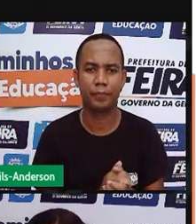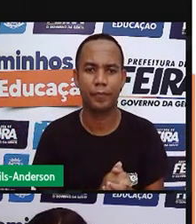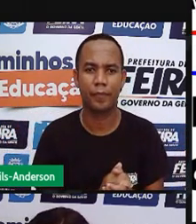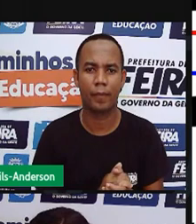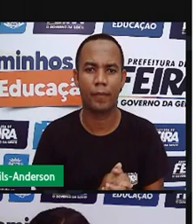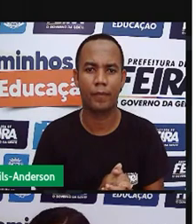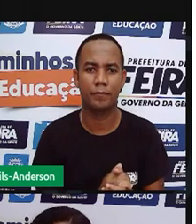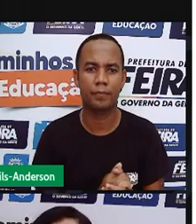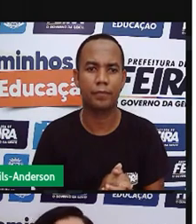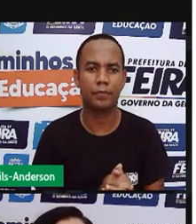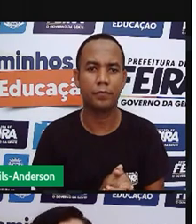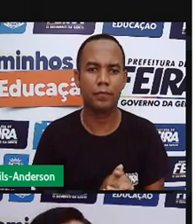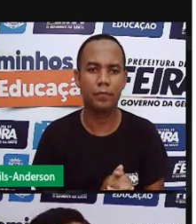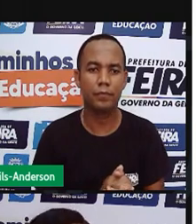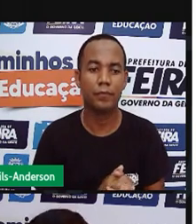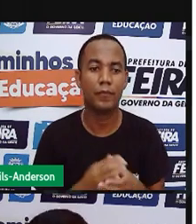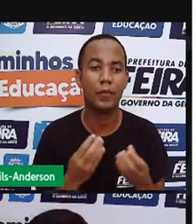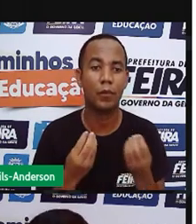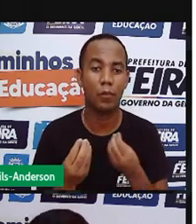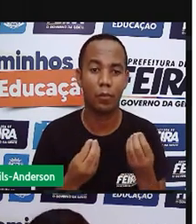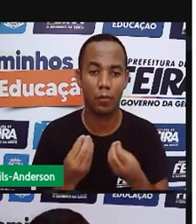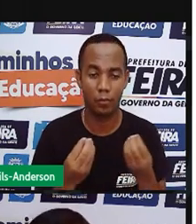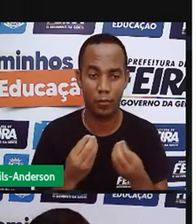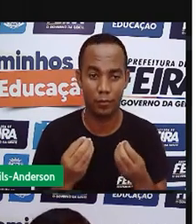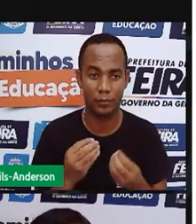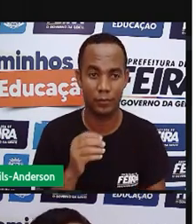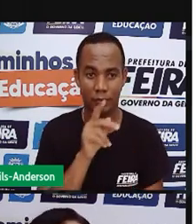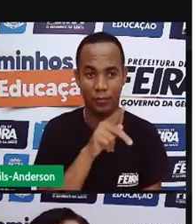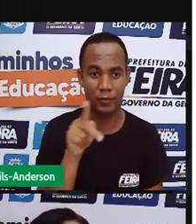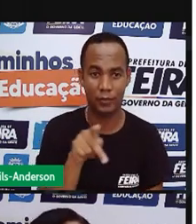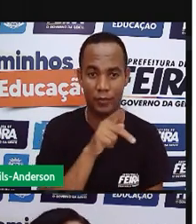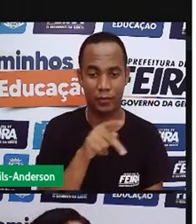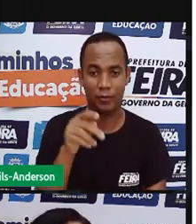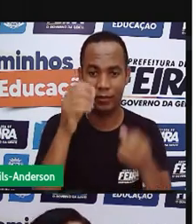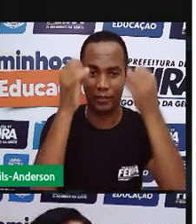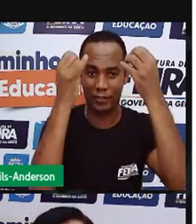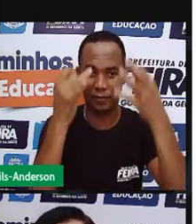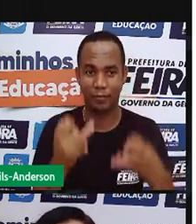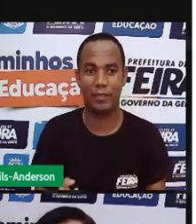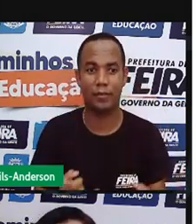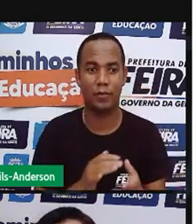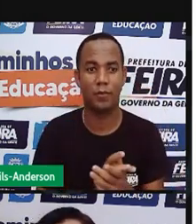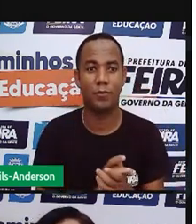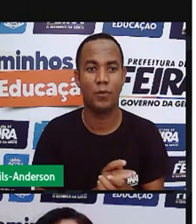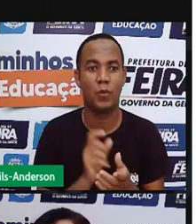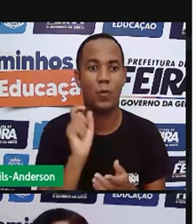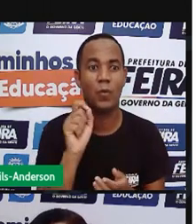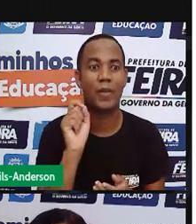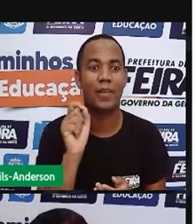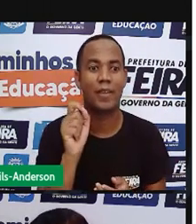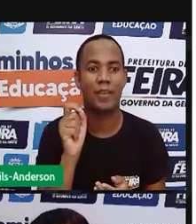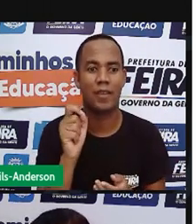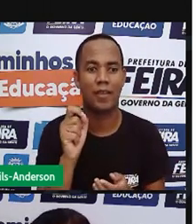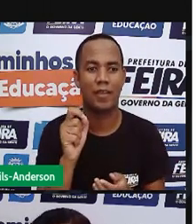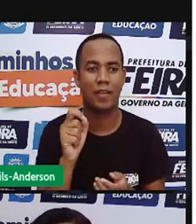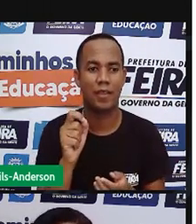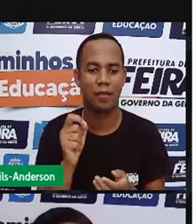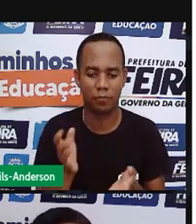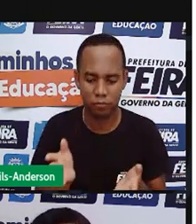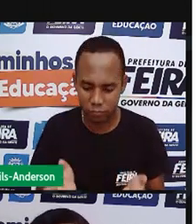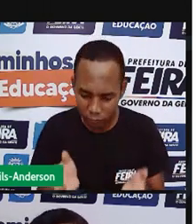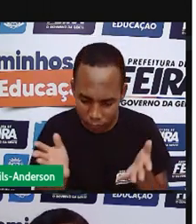Os rebanhos. Como a Pró falou ainda agora, a pecuária é criação de gado.